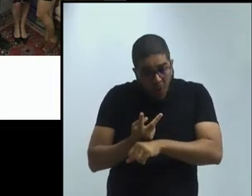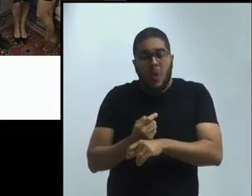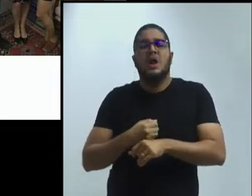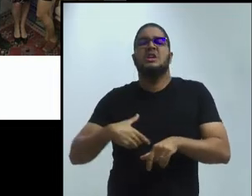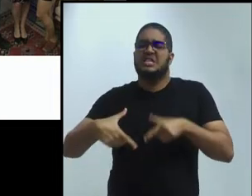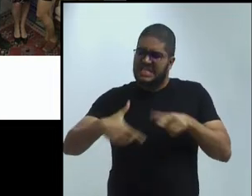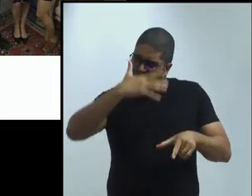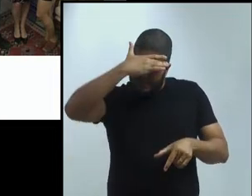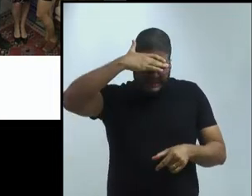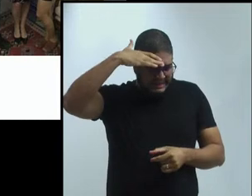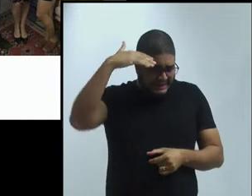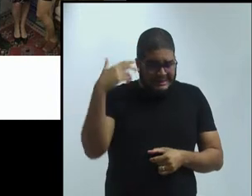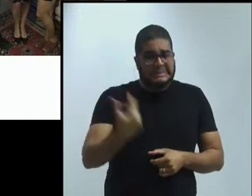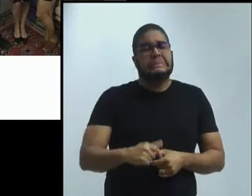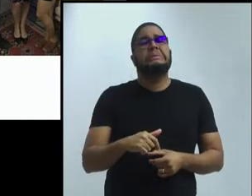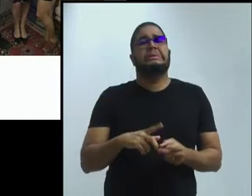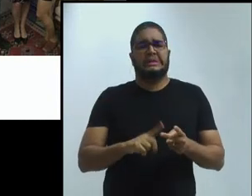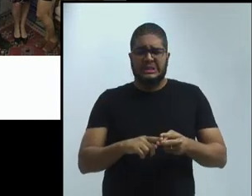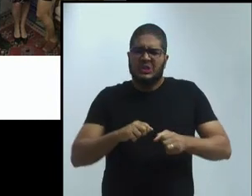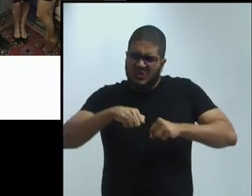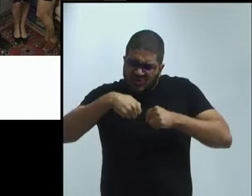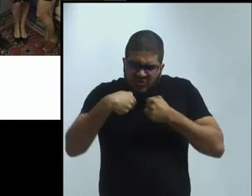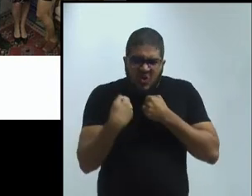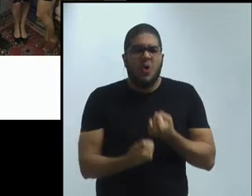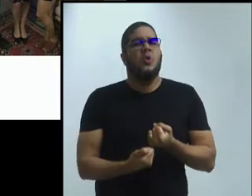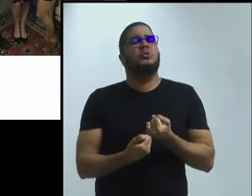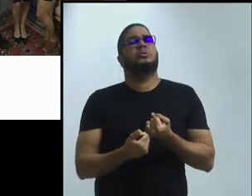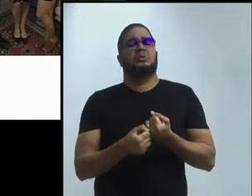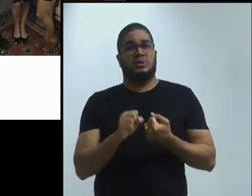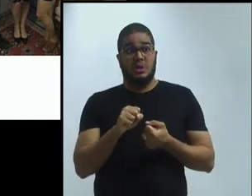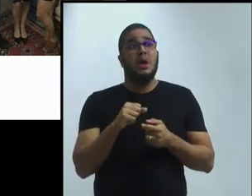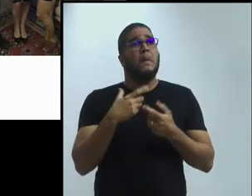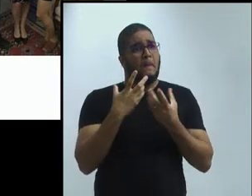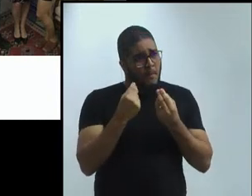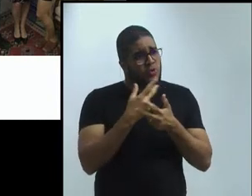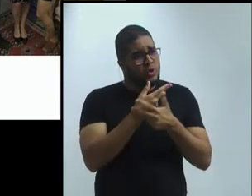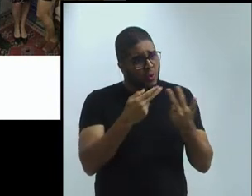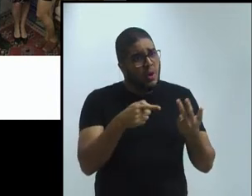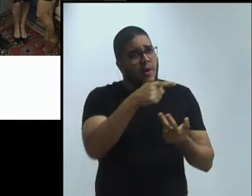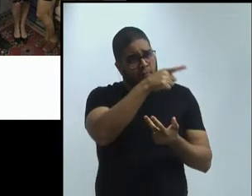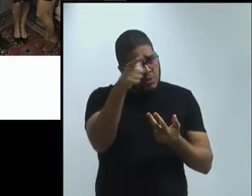de muitas coisas que vocês todos tenham nas mãos.